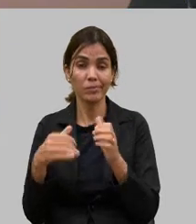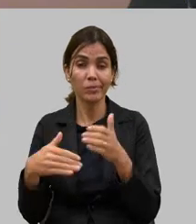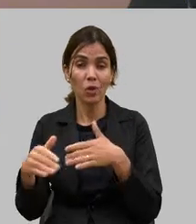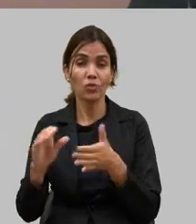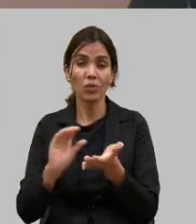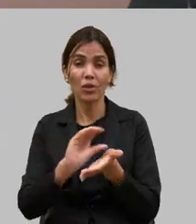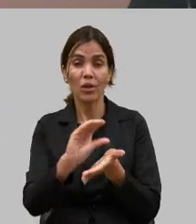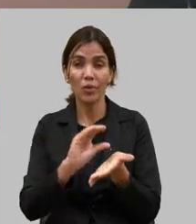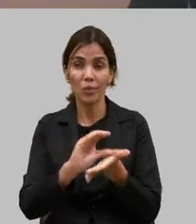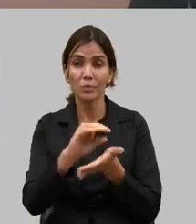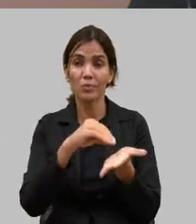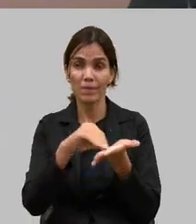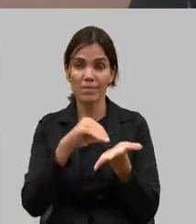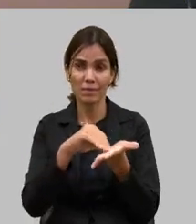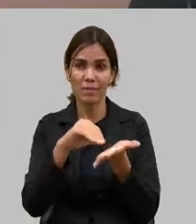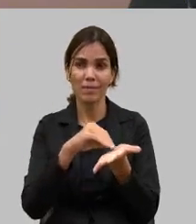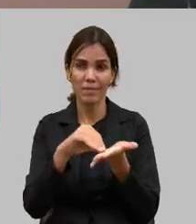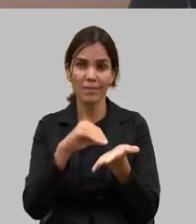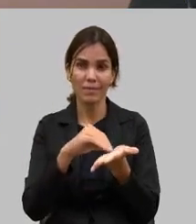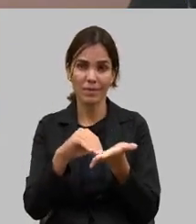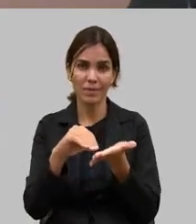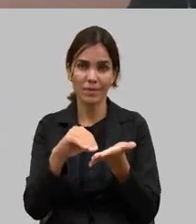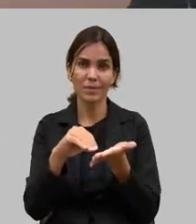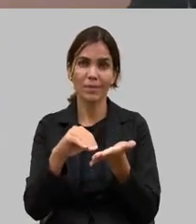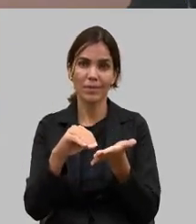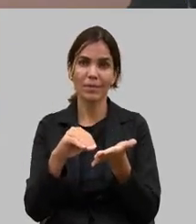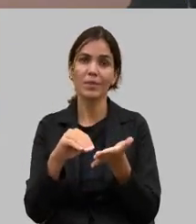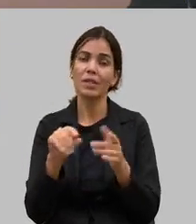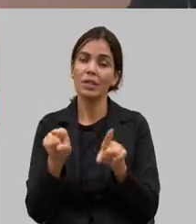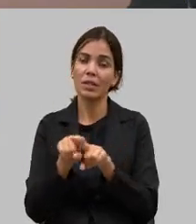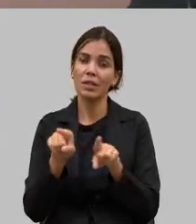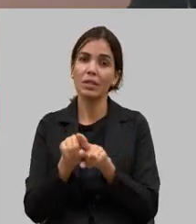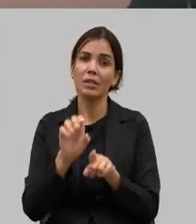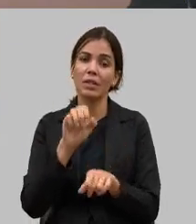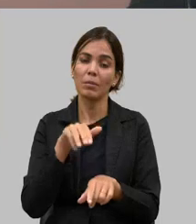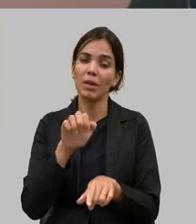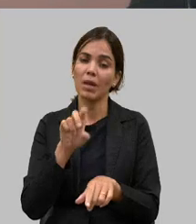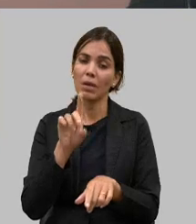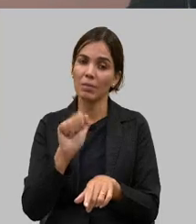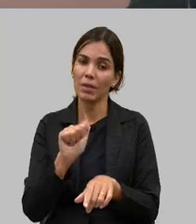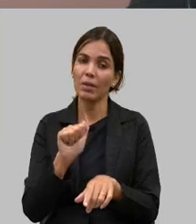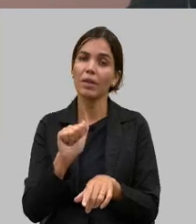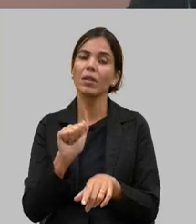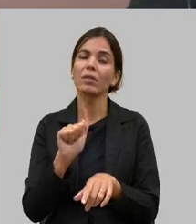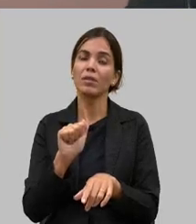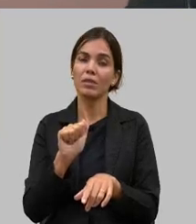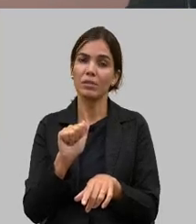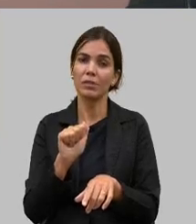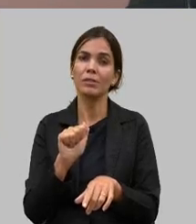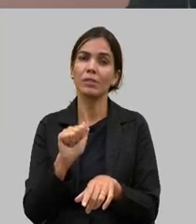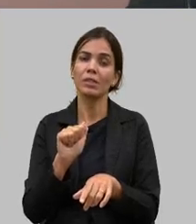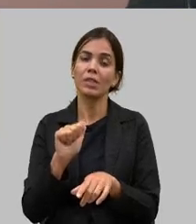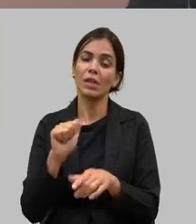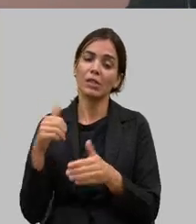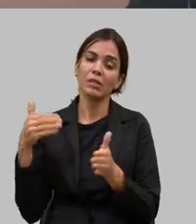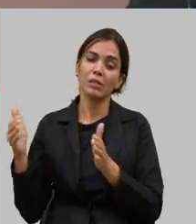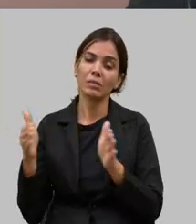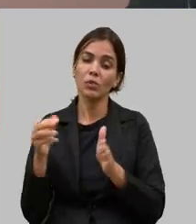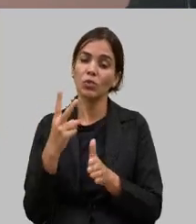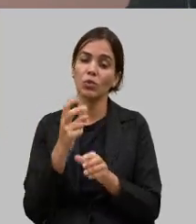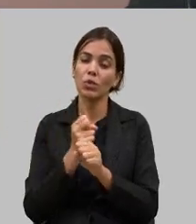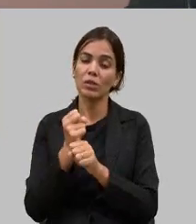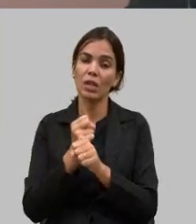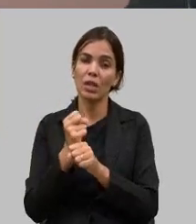parlamentares que vocês têm nos blindado e aí eu tenho que agradecer foram quase 300 milhões em convênios e emendas nesses últimos dois anos que